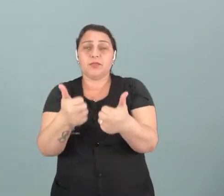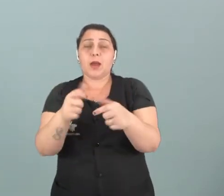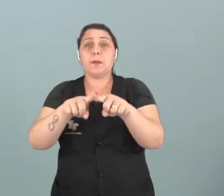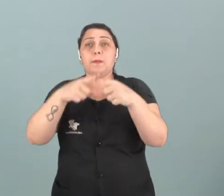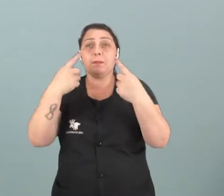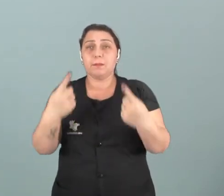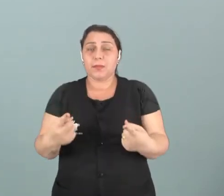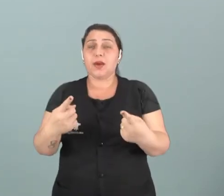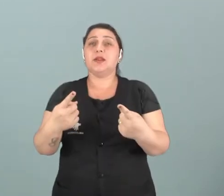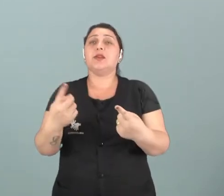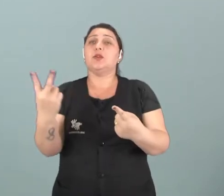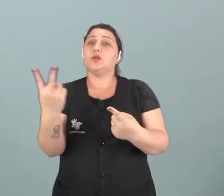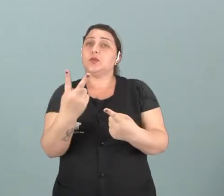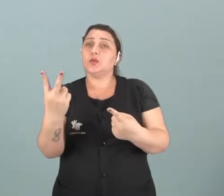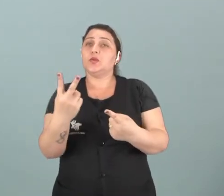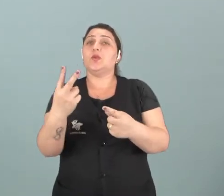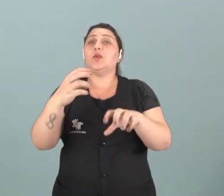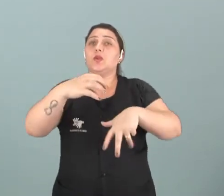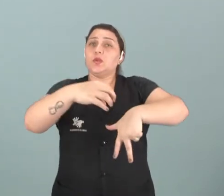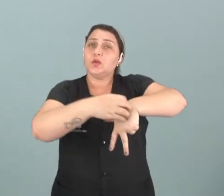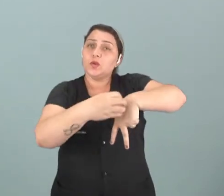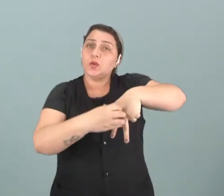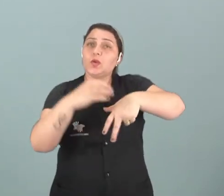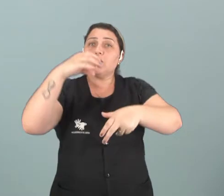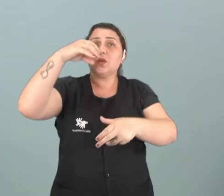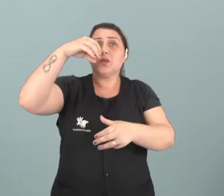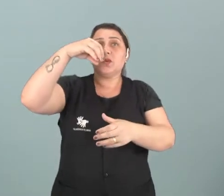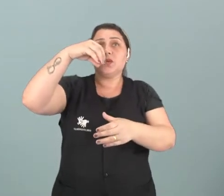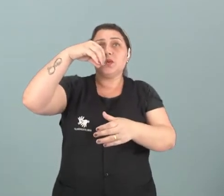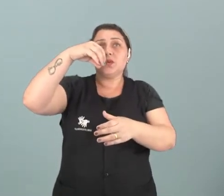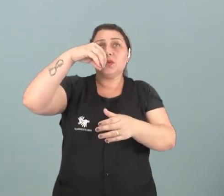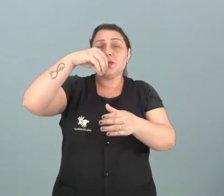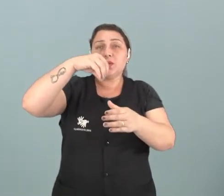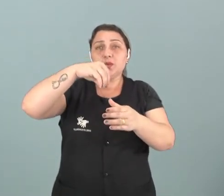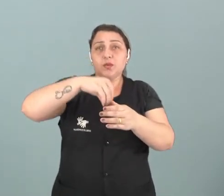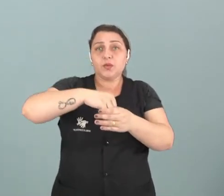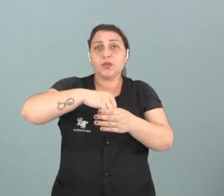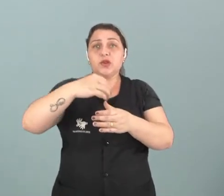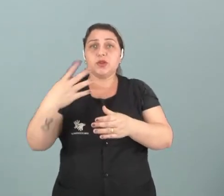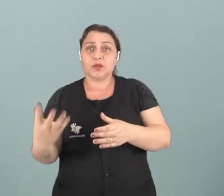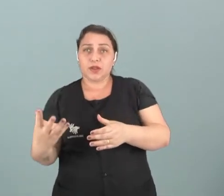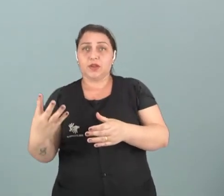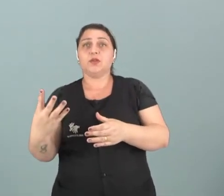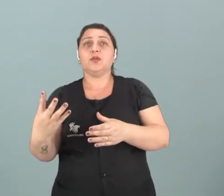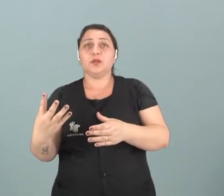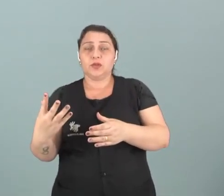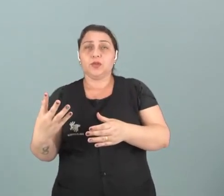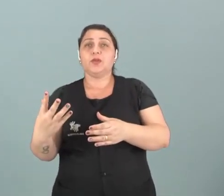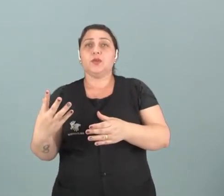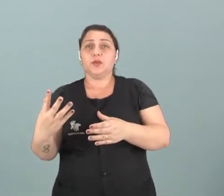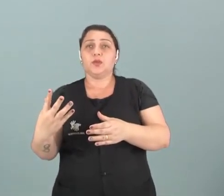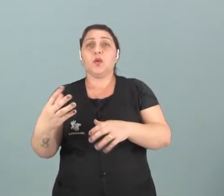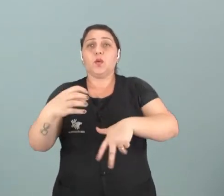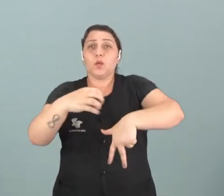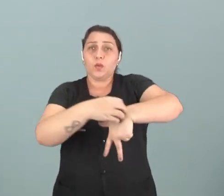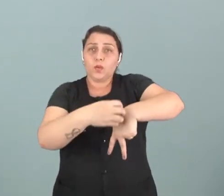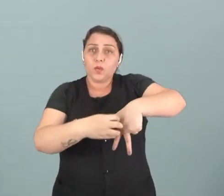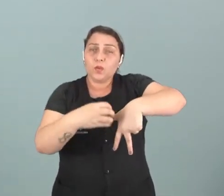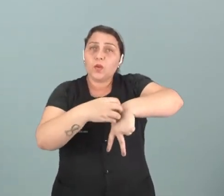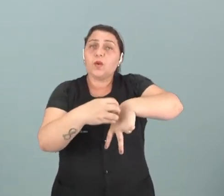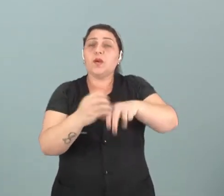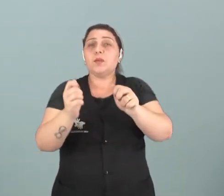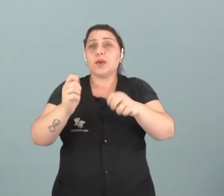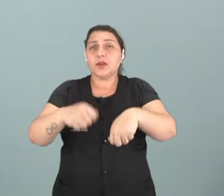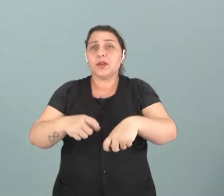relacionada a todos esses órgãos externos. E nós temos ali a vagina como órgão copulador, que vai permitir